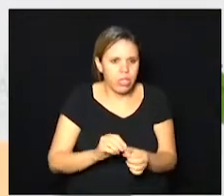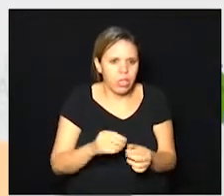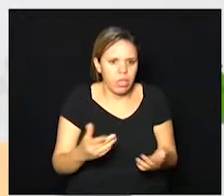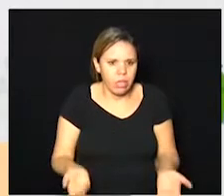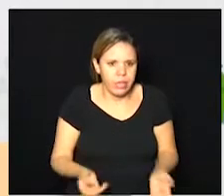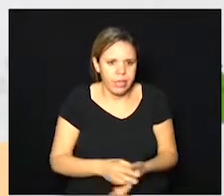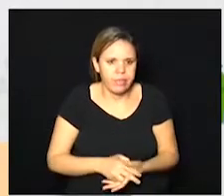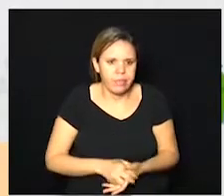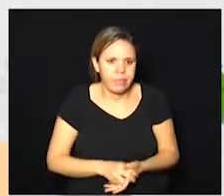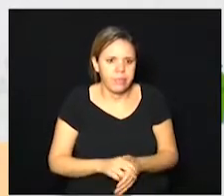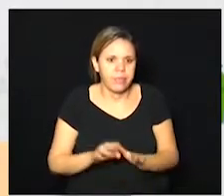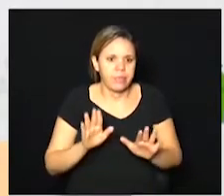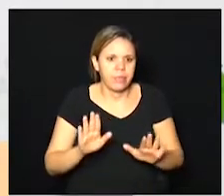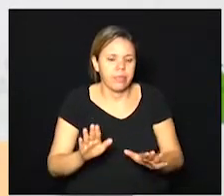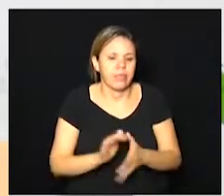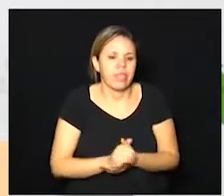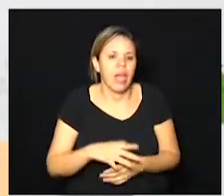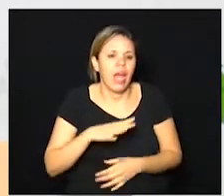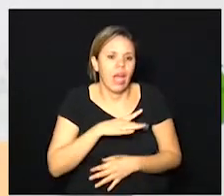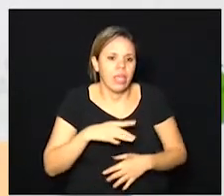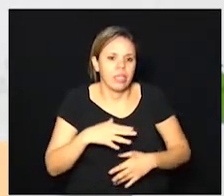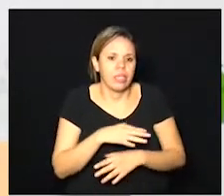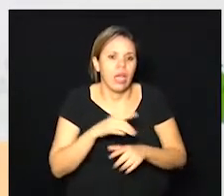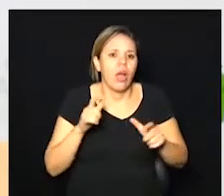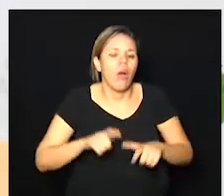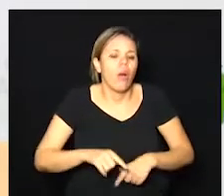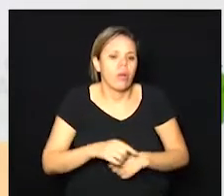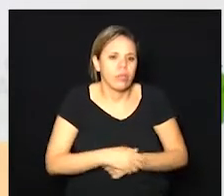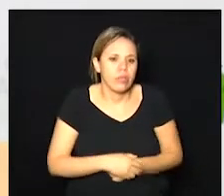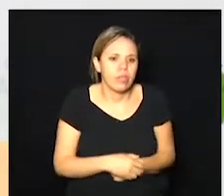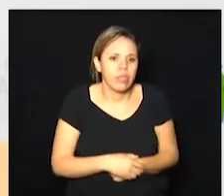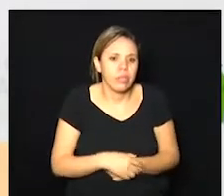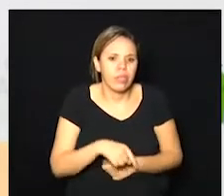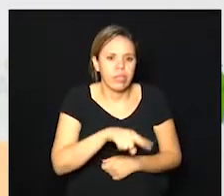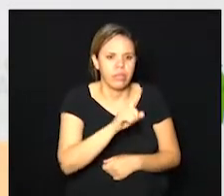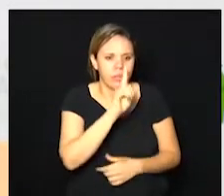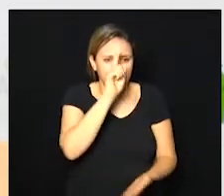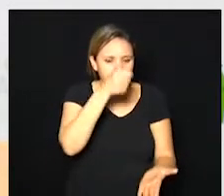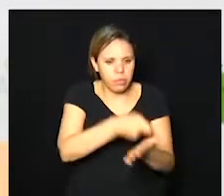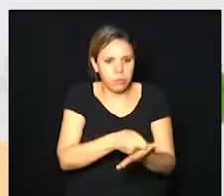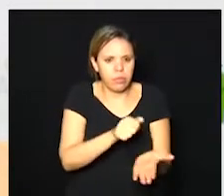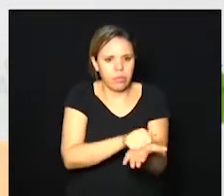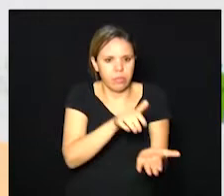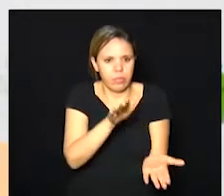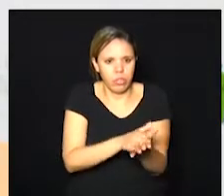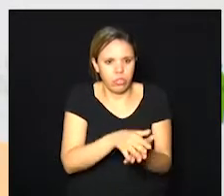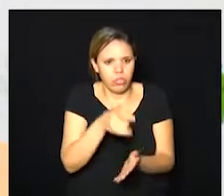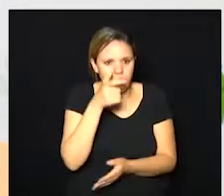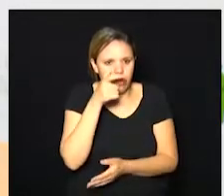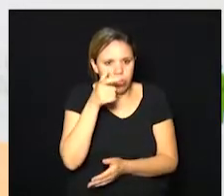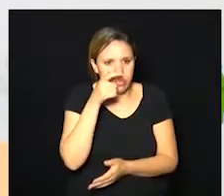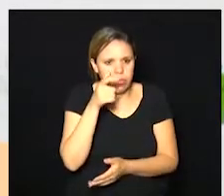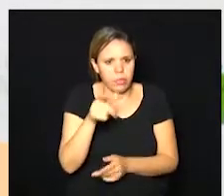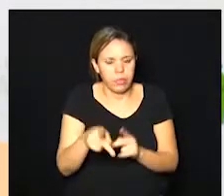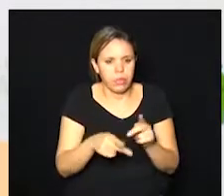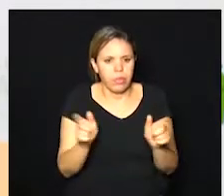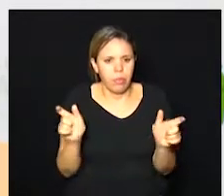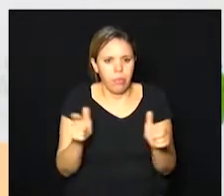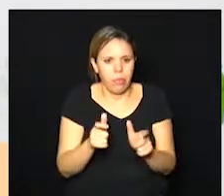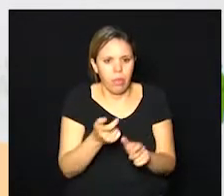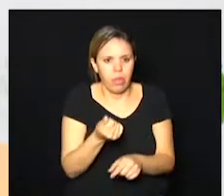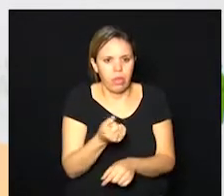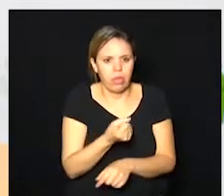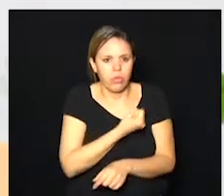mas as cidades aonde elas foram impostas as multas a gente vê um pequeno